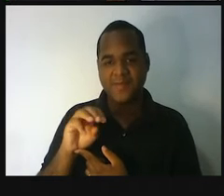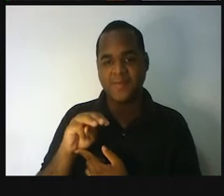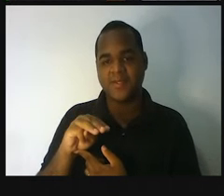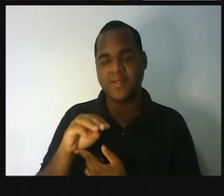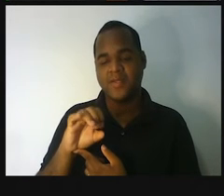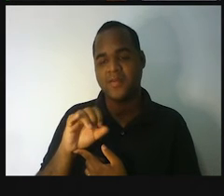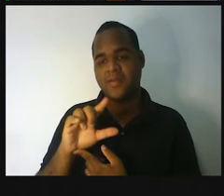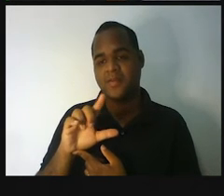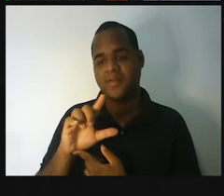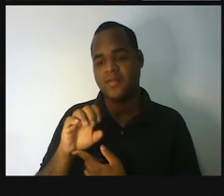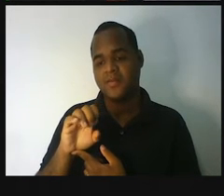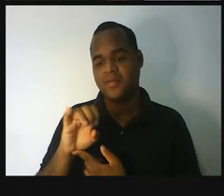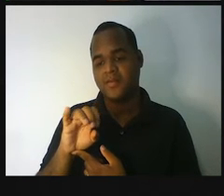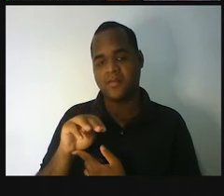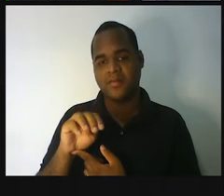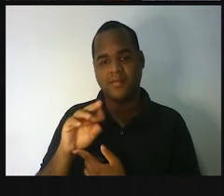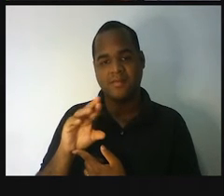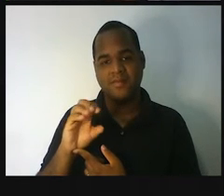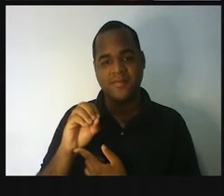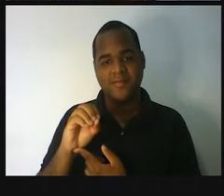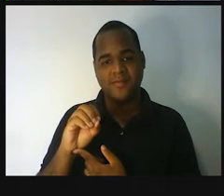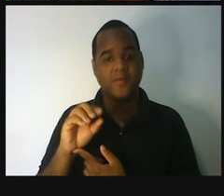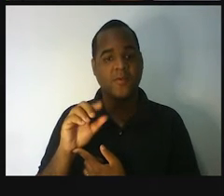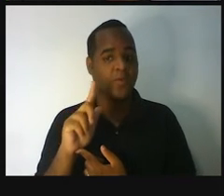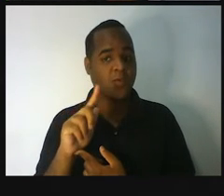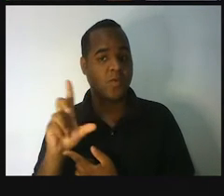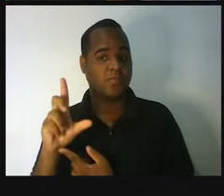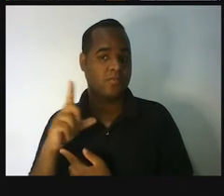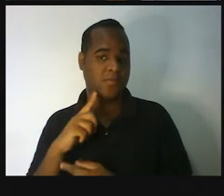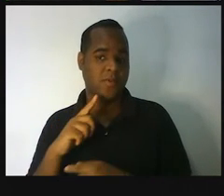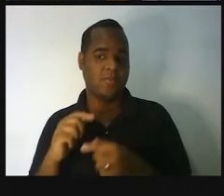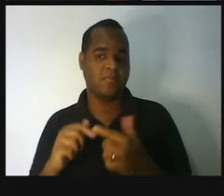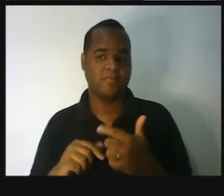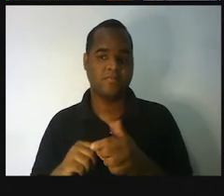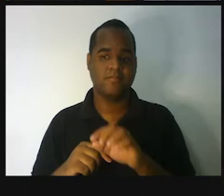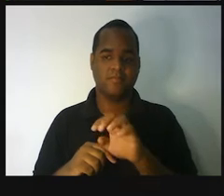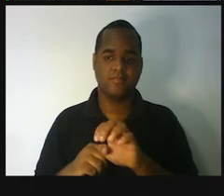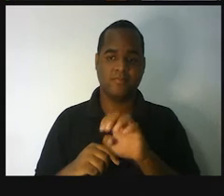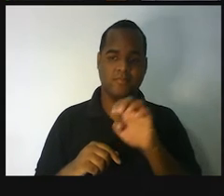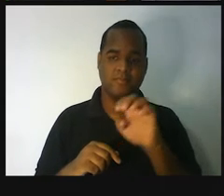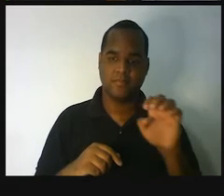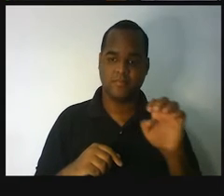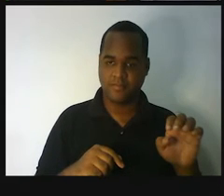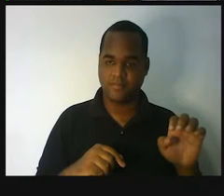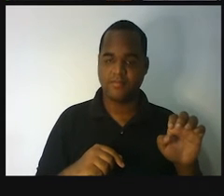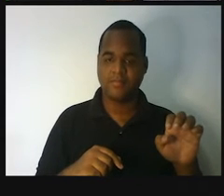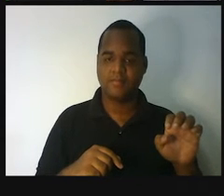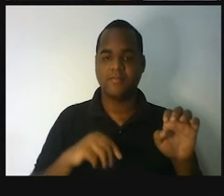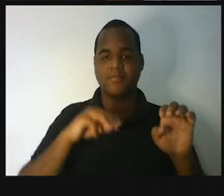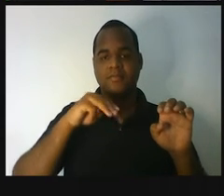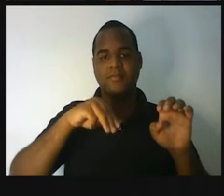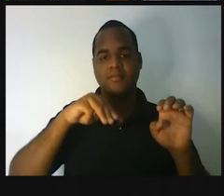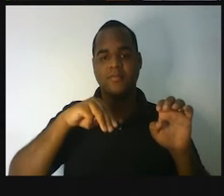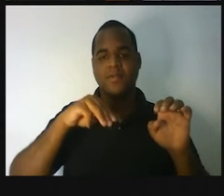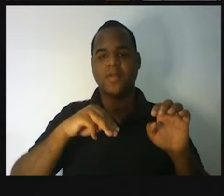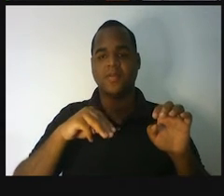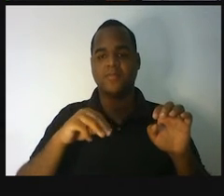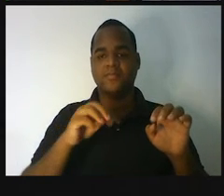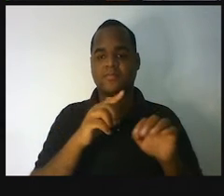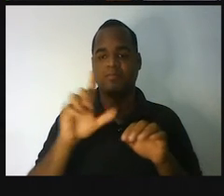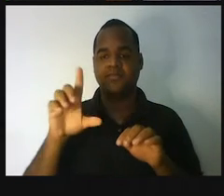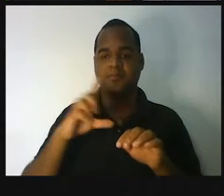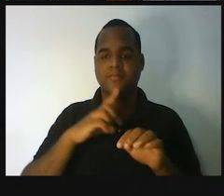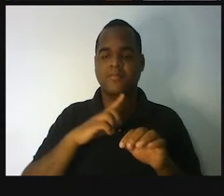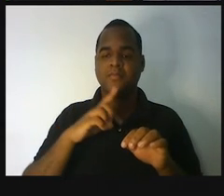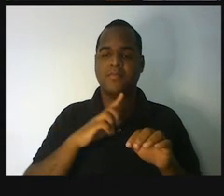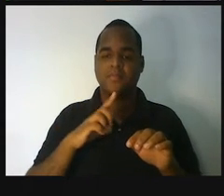milímetro. À esquerda do metro, você vai ter as outras unidades que são chamadas